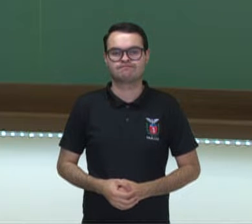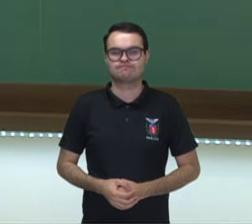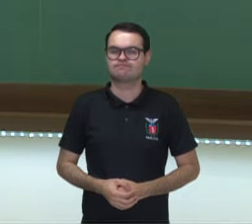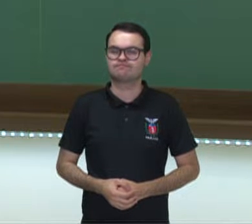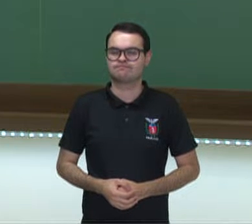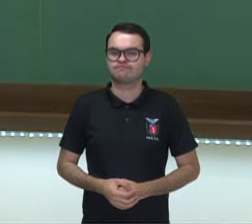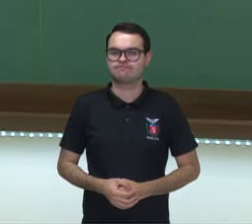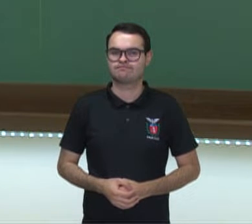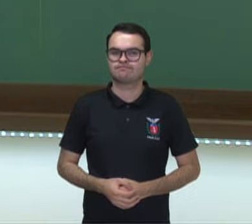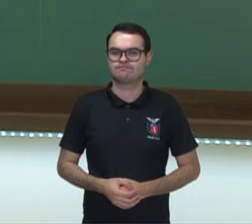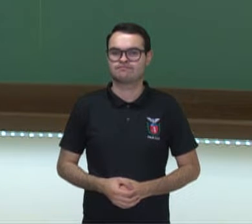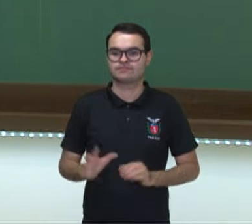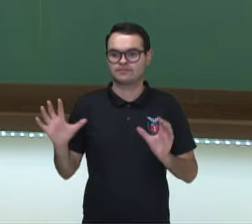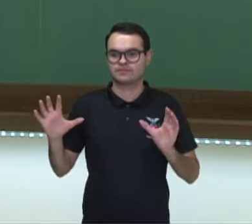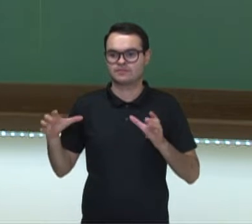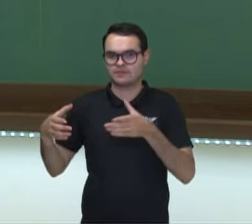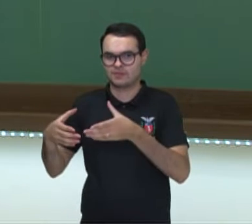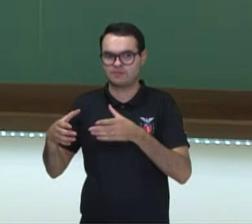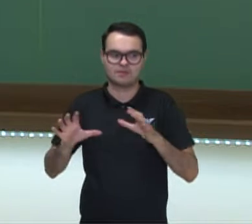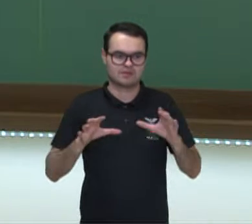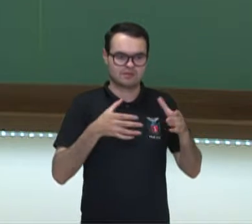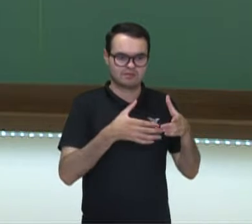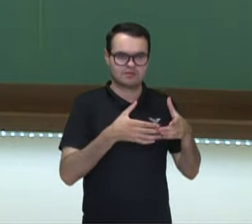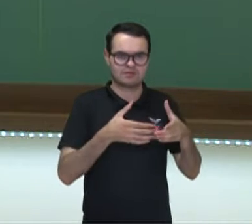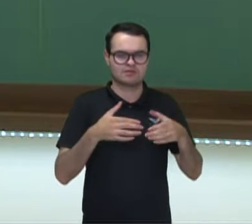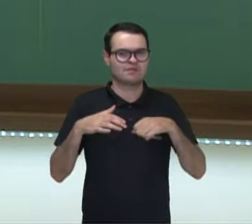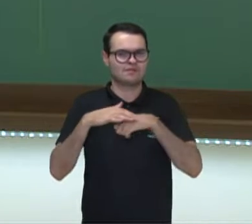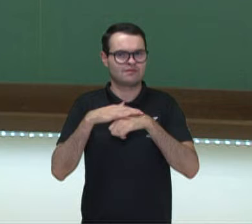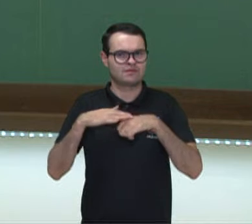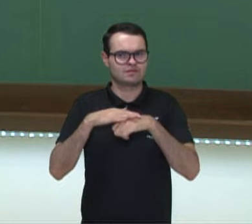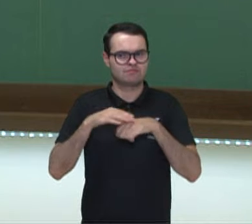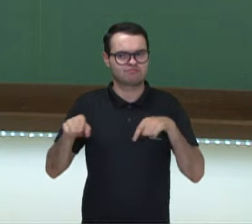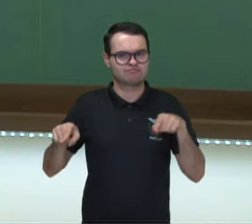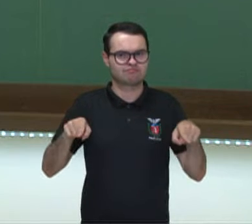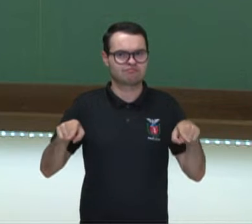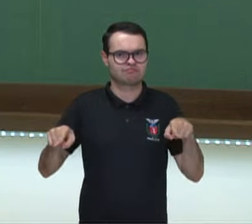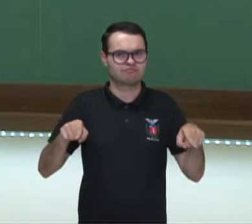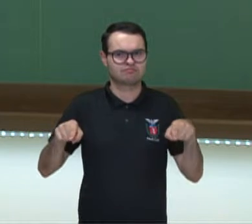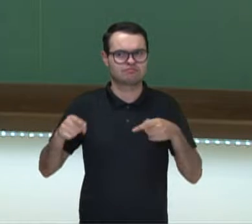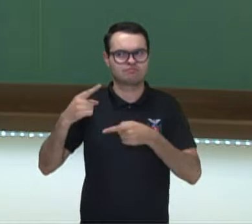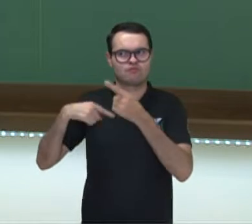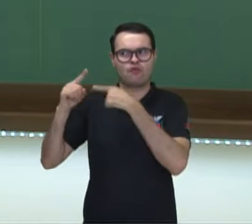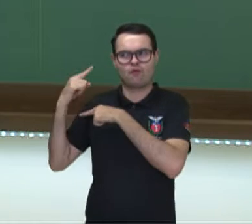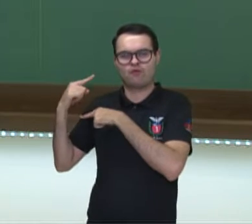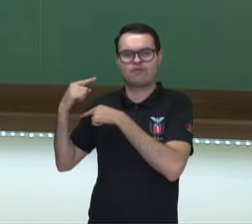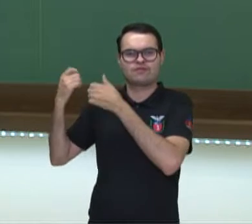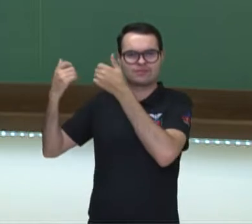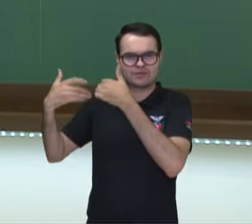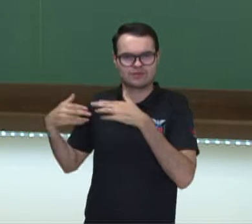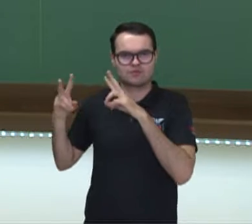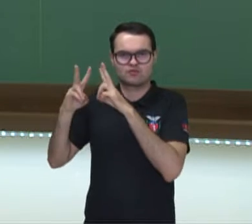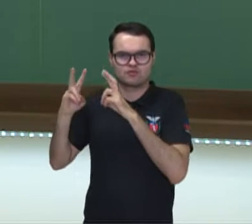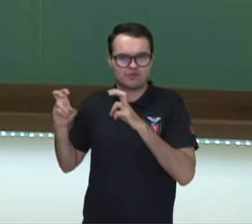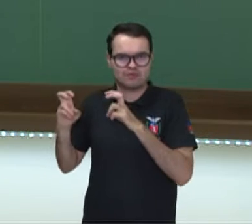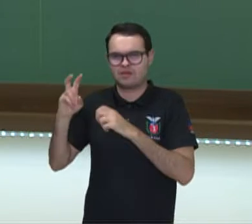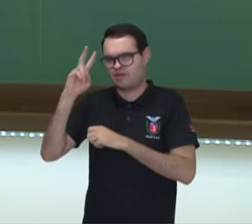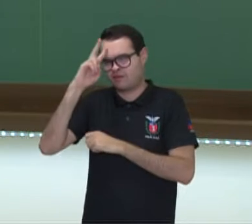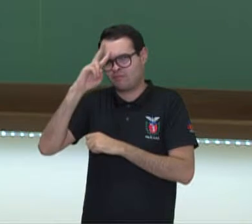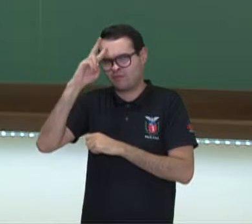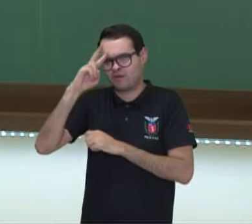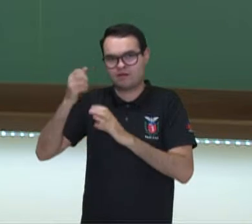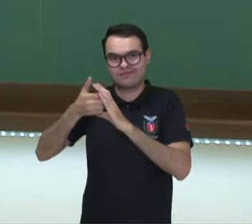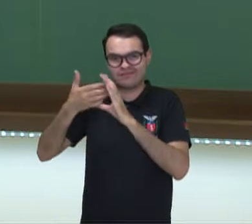Sobre a equipe. Falando ali, a gente voltando um pouquinho ali, a gente falou ali para relembrar os